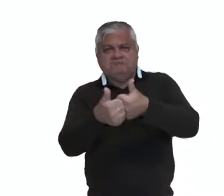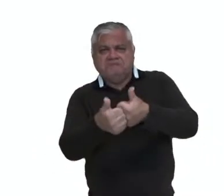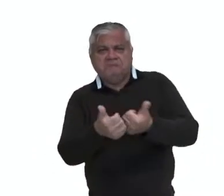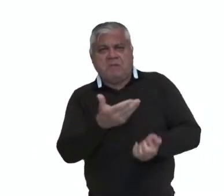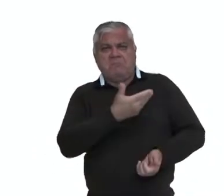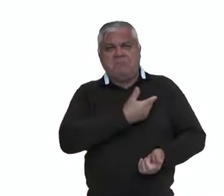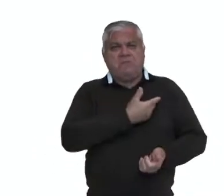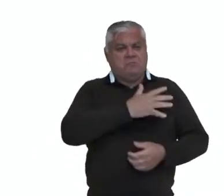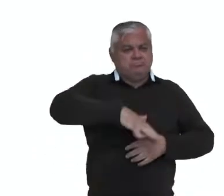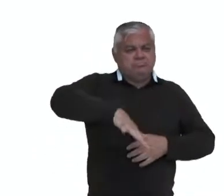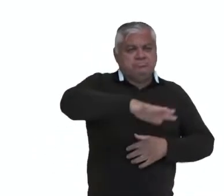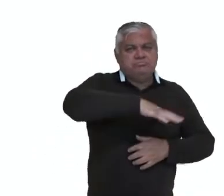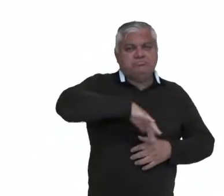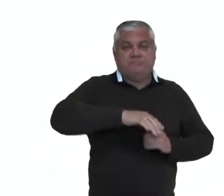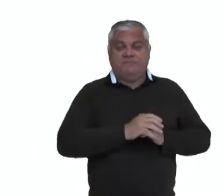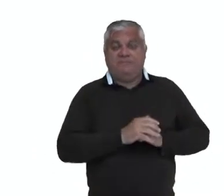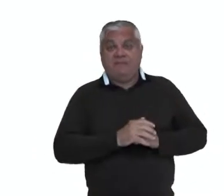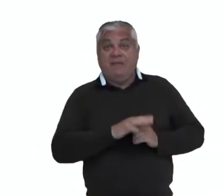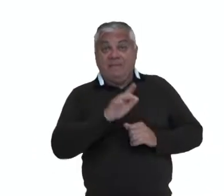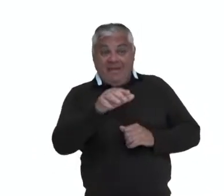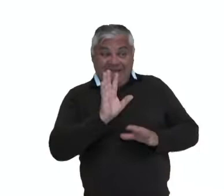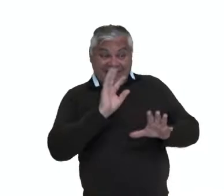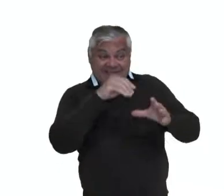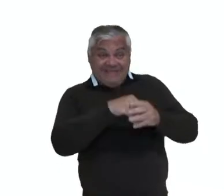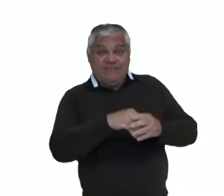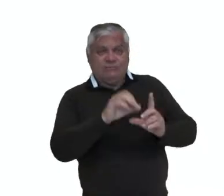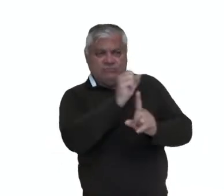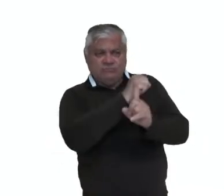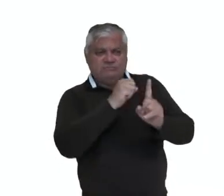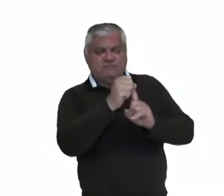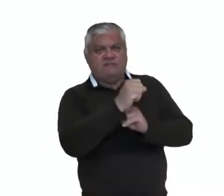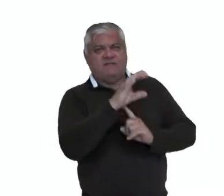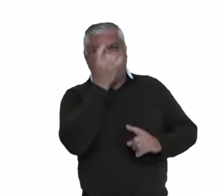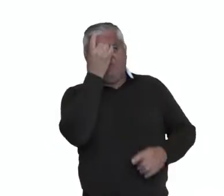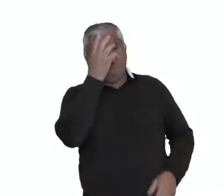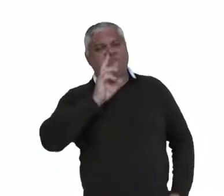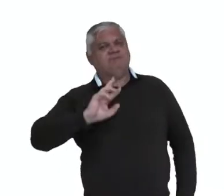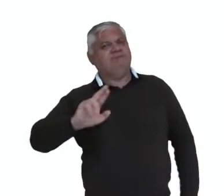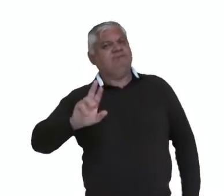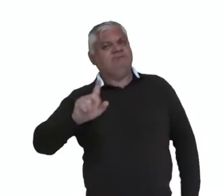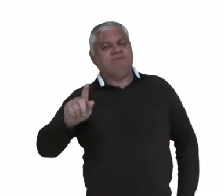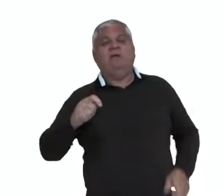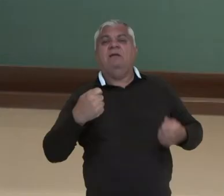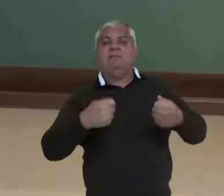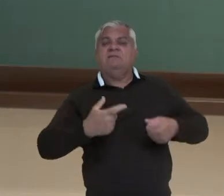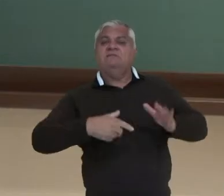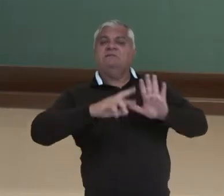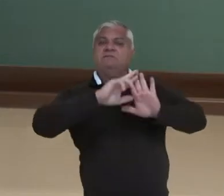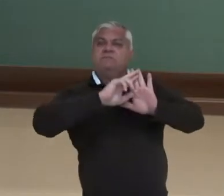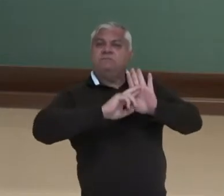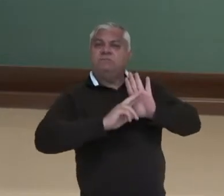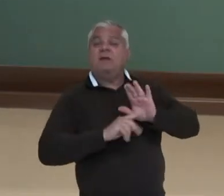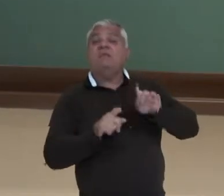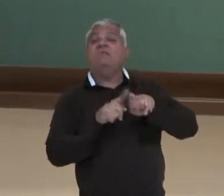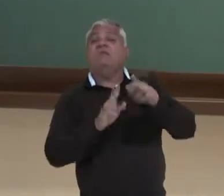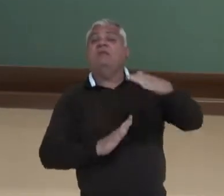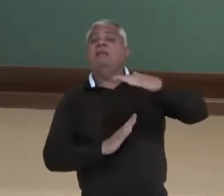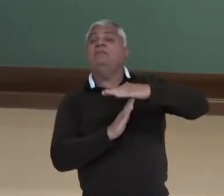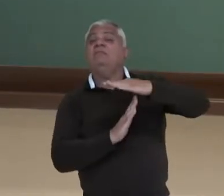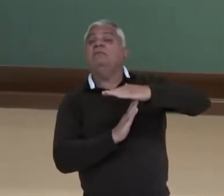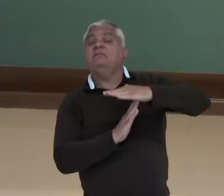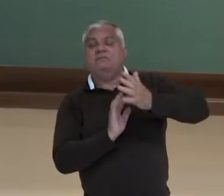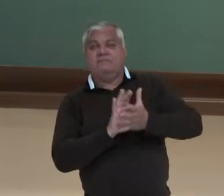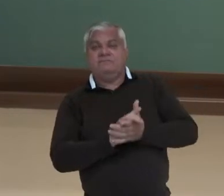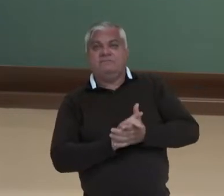Em espaços coletivos, não é assim tão fácil. É preciso estabelecer regras gerais e também limites. Bom, então, quando nós